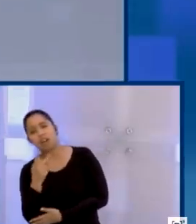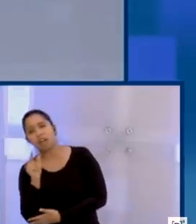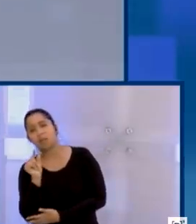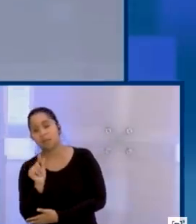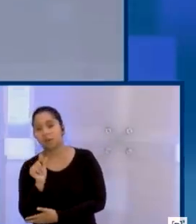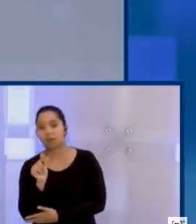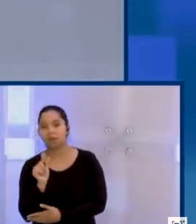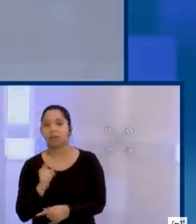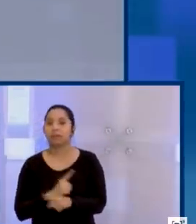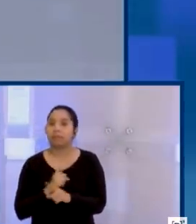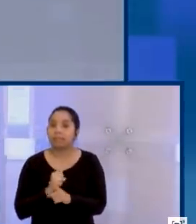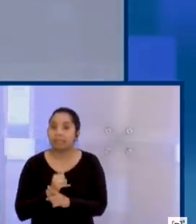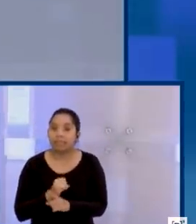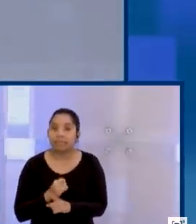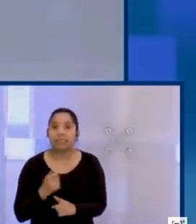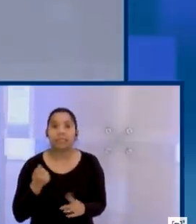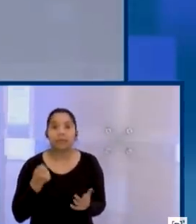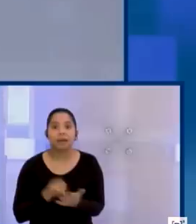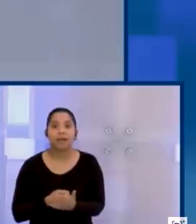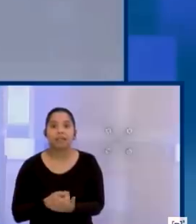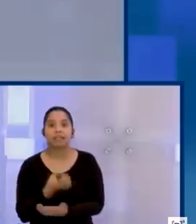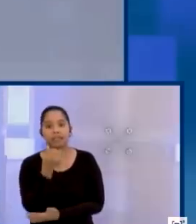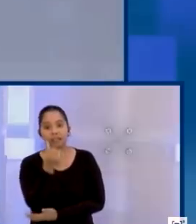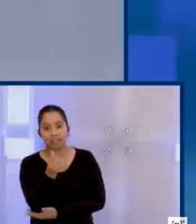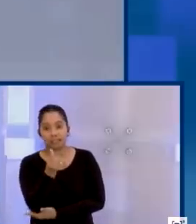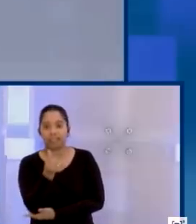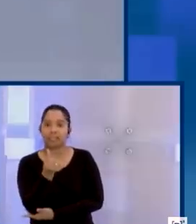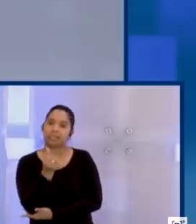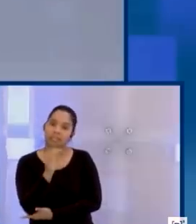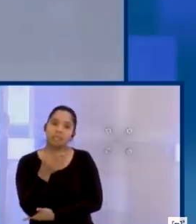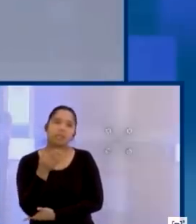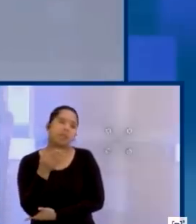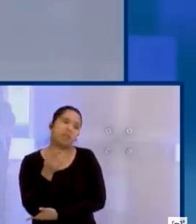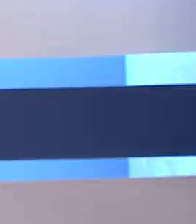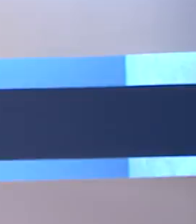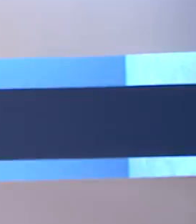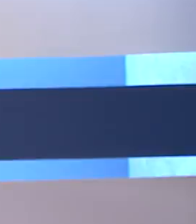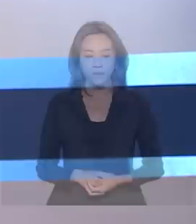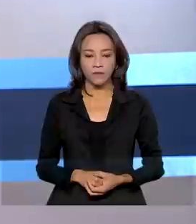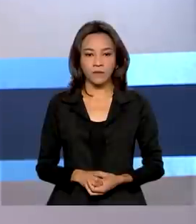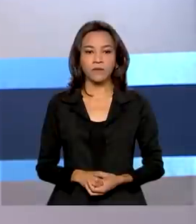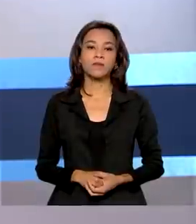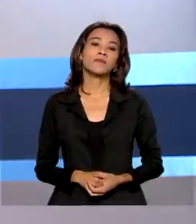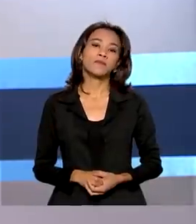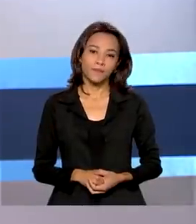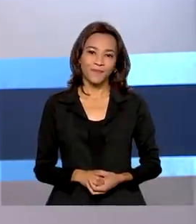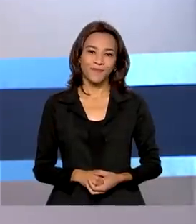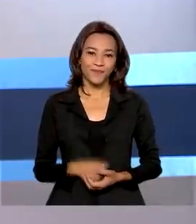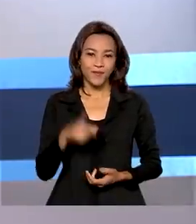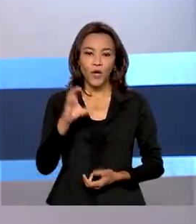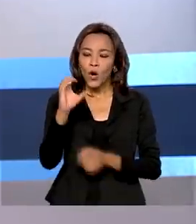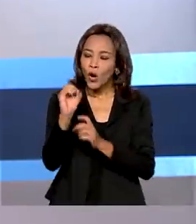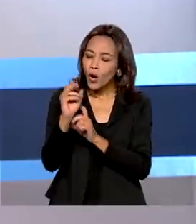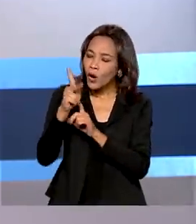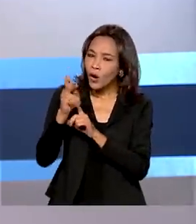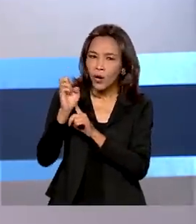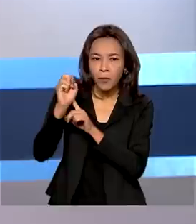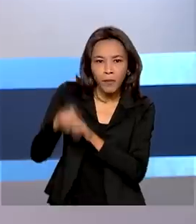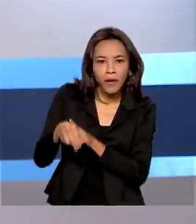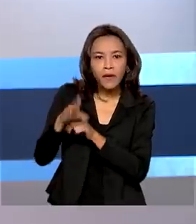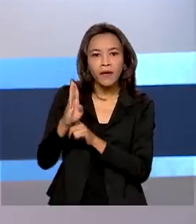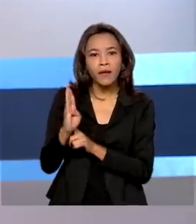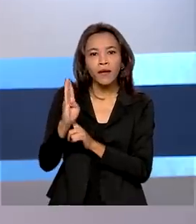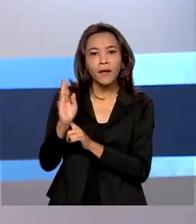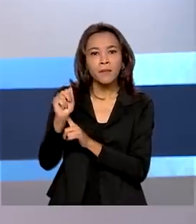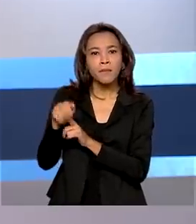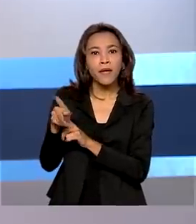parando para pensar que o nosso orçamento anual é de 6,5 bi, é bastante coisa. O Open Banking, sistema que permite